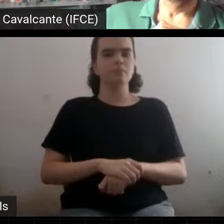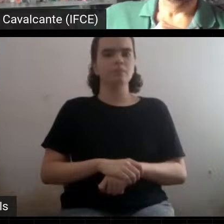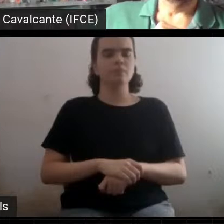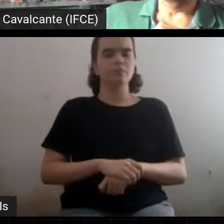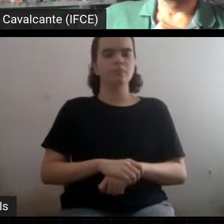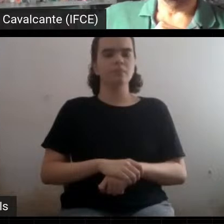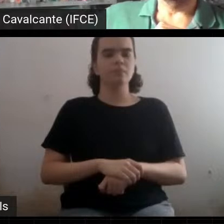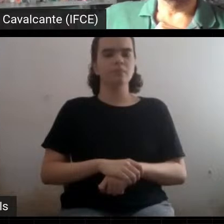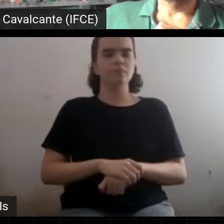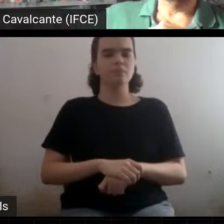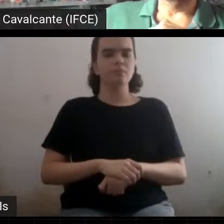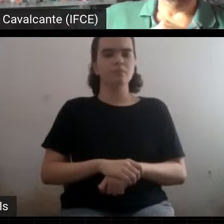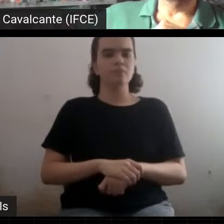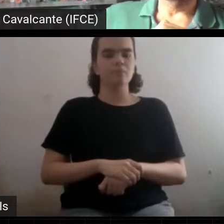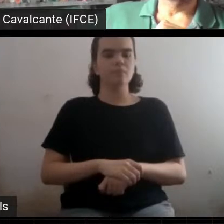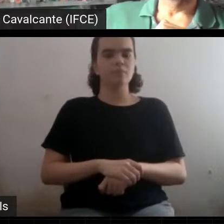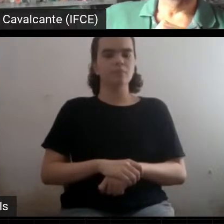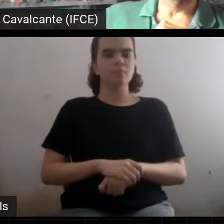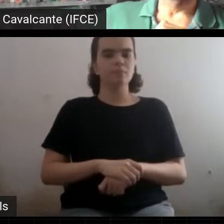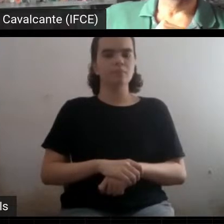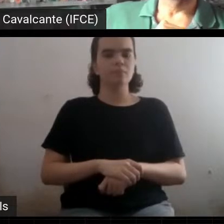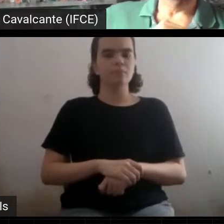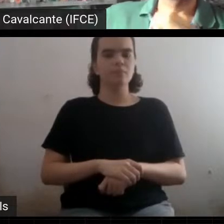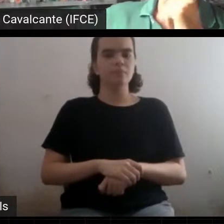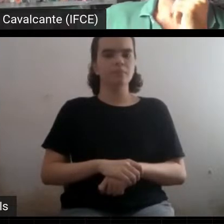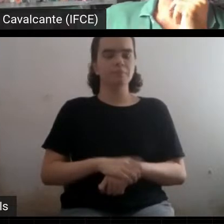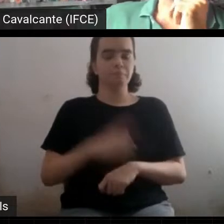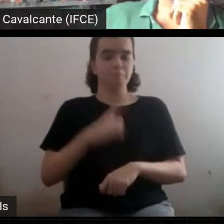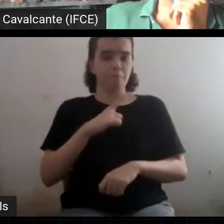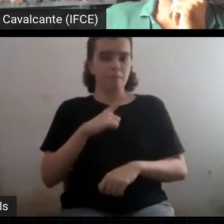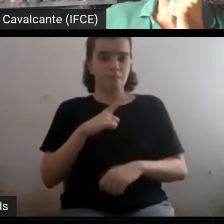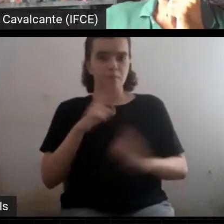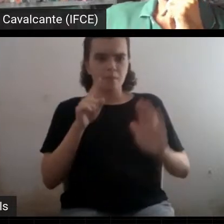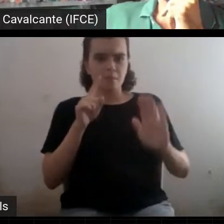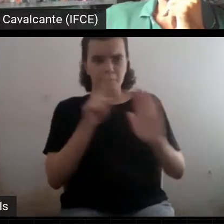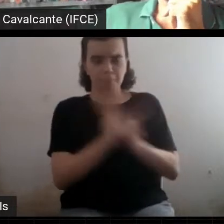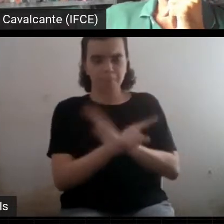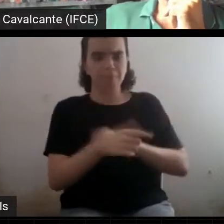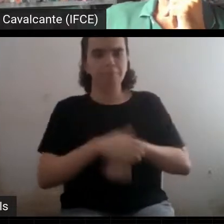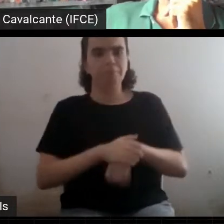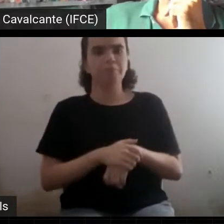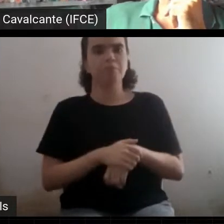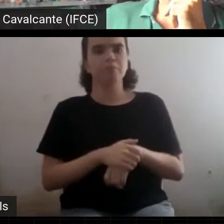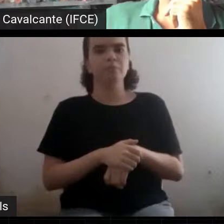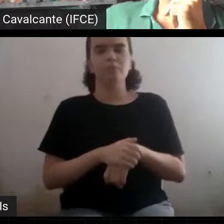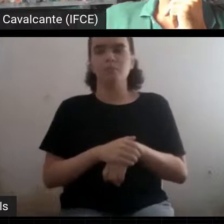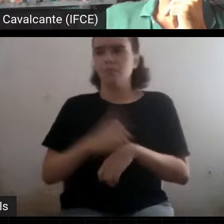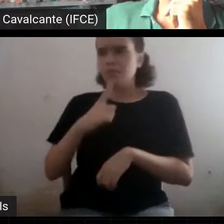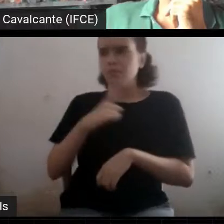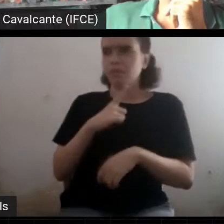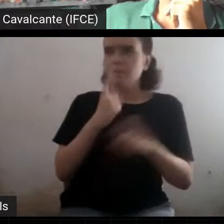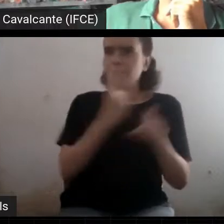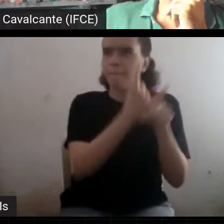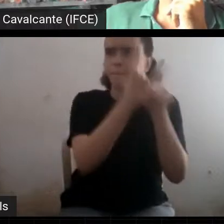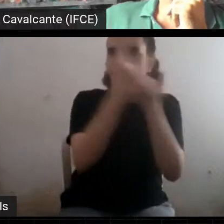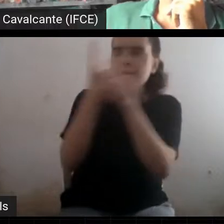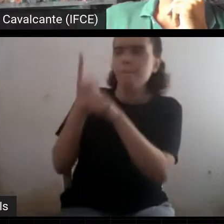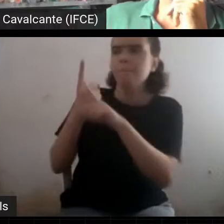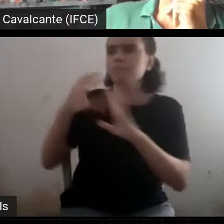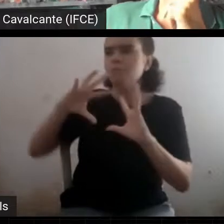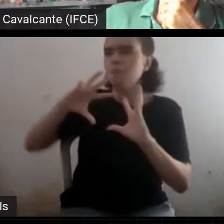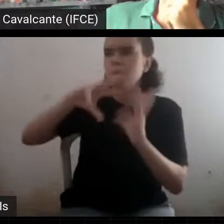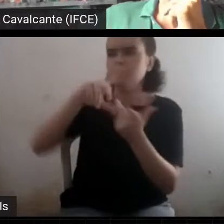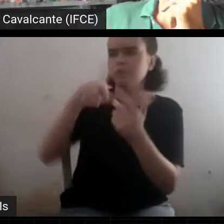uma pergunta sobre foram descobertos planetas semelhantes à Terra. A resposta é ainda não.